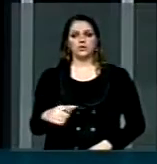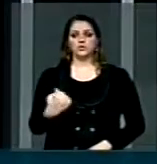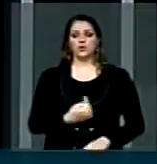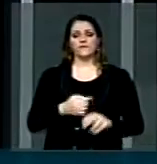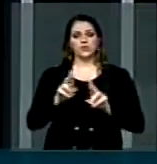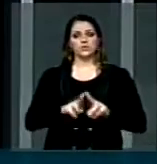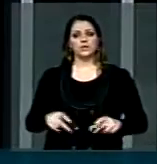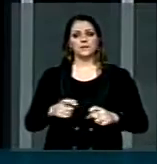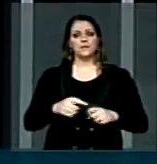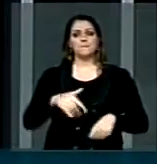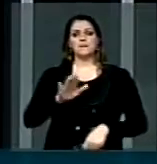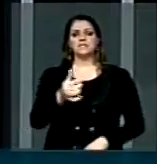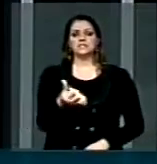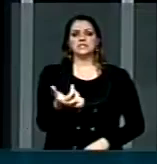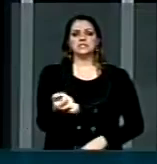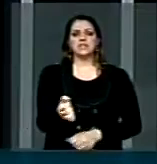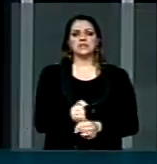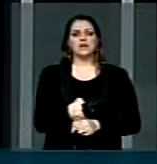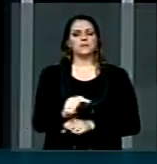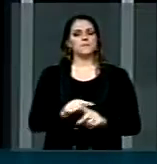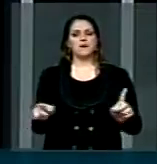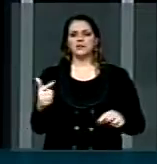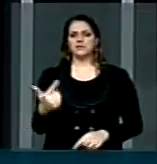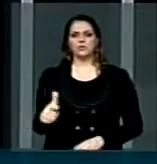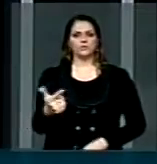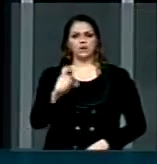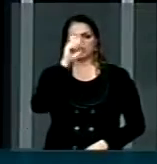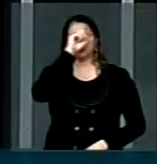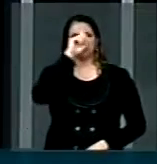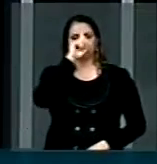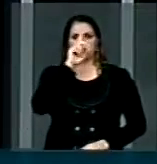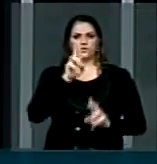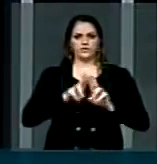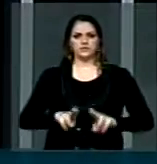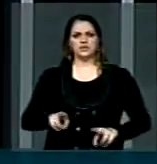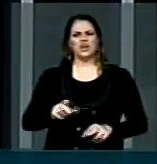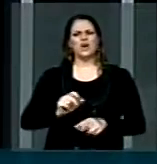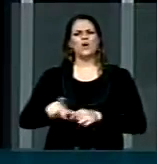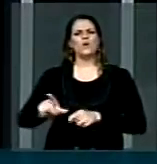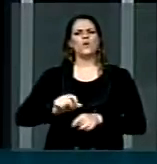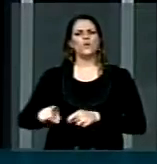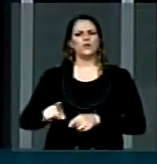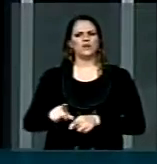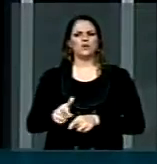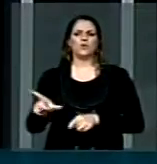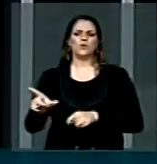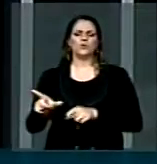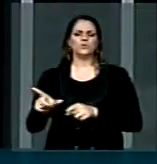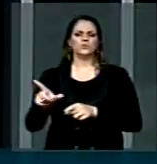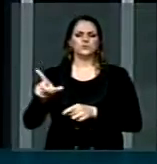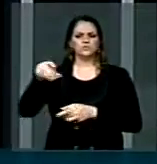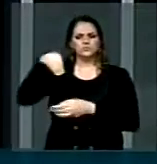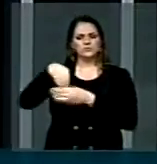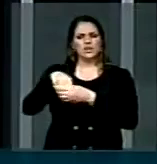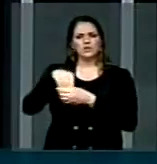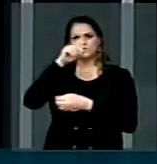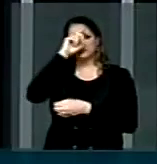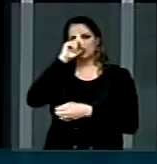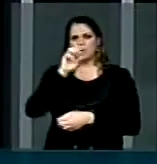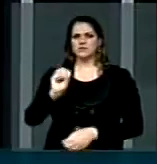de medicina tem mais de 60 anos e não tem um hospital universitário, vive de aluguel de um pedaço da Santa Casa com